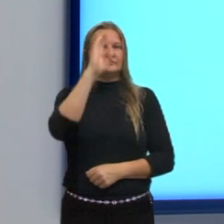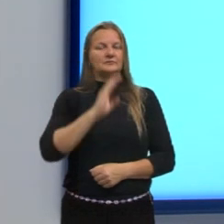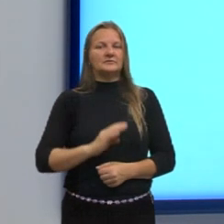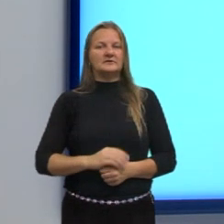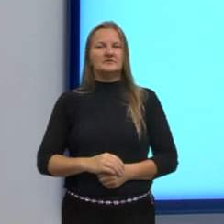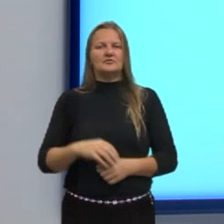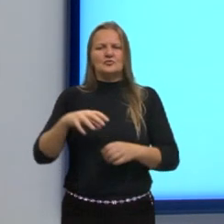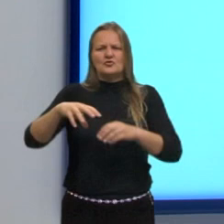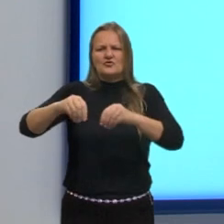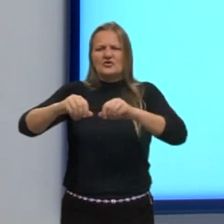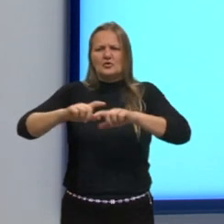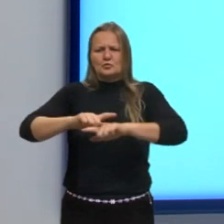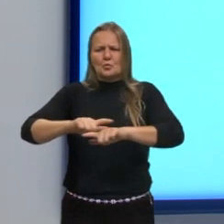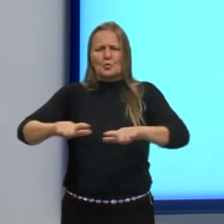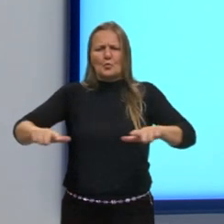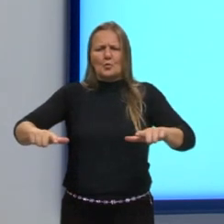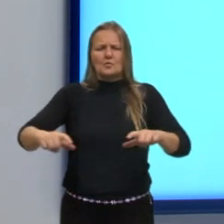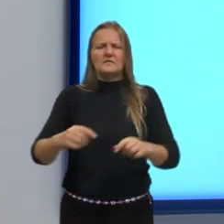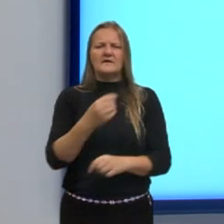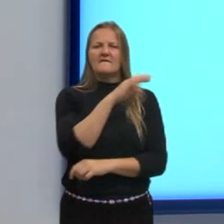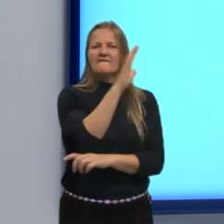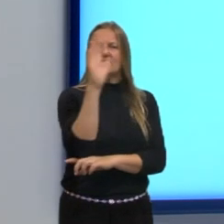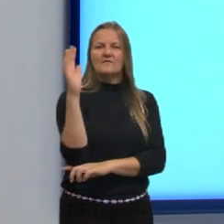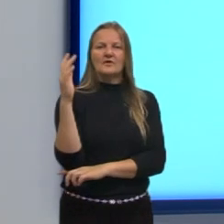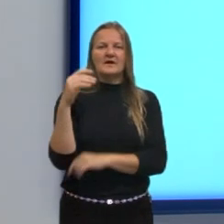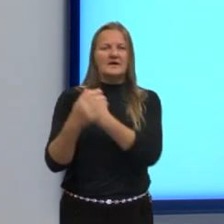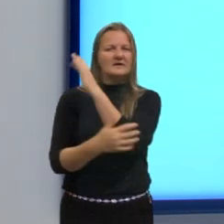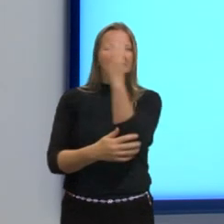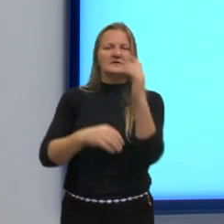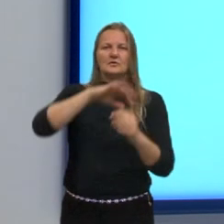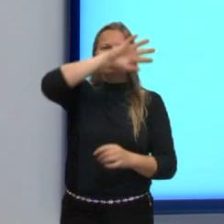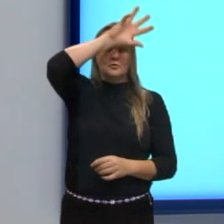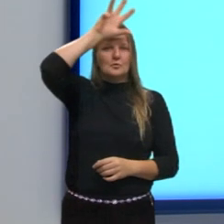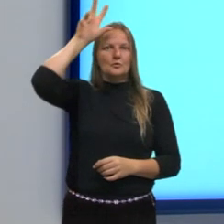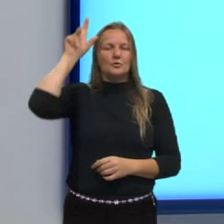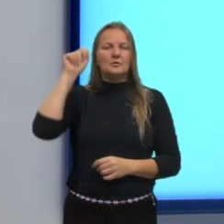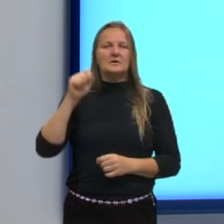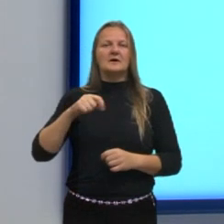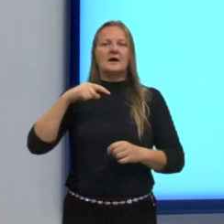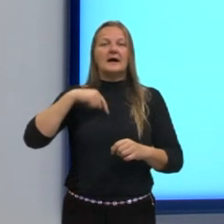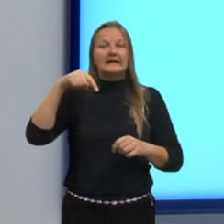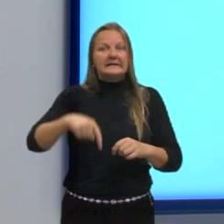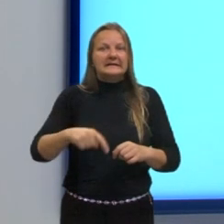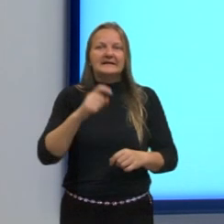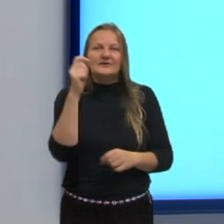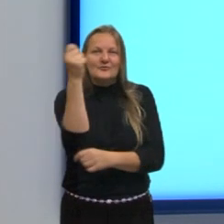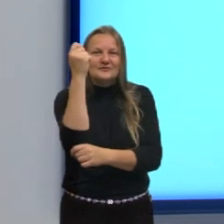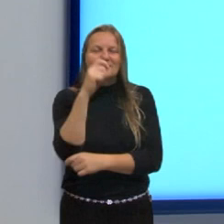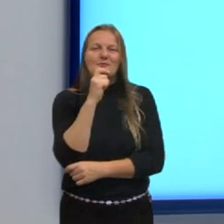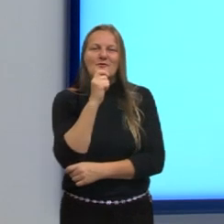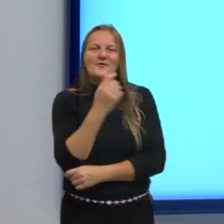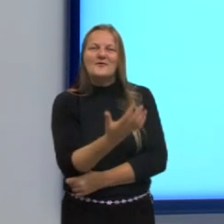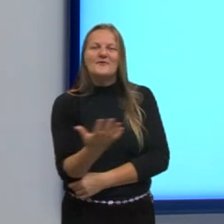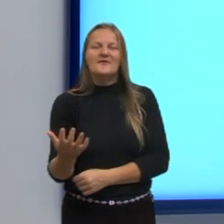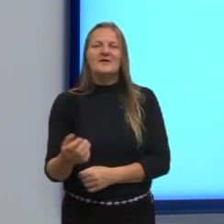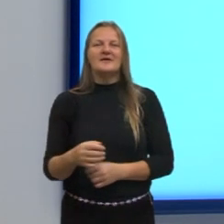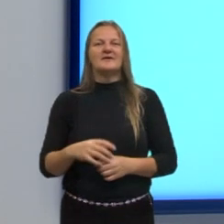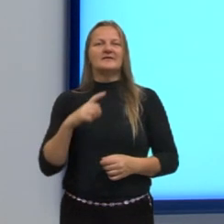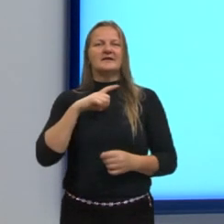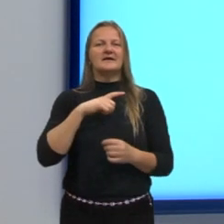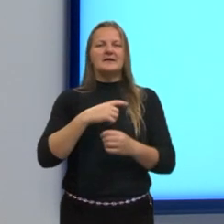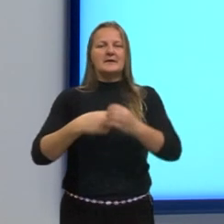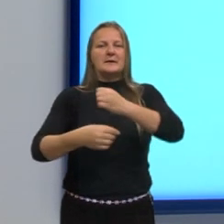Caatinga, a Floresta Amazônica, a Mata Atlântica, o nosso Pampa, temos o Cerrado, o Pantanal.